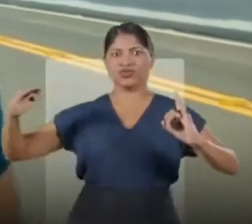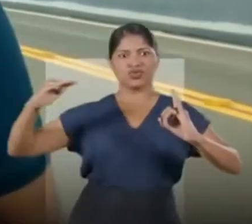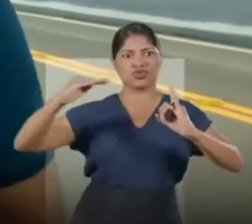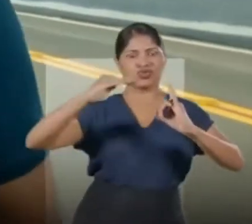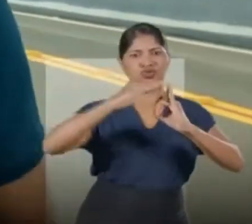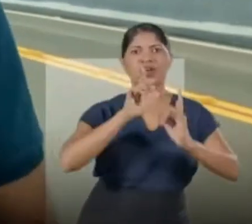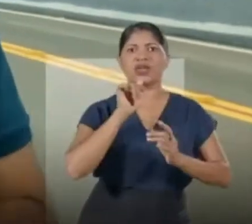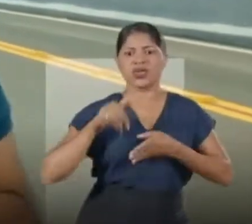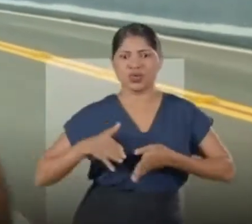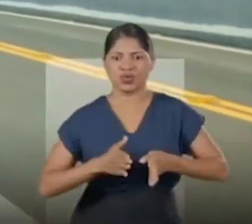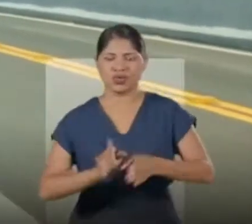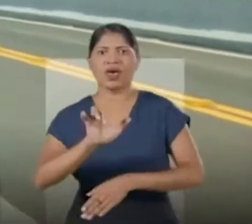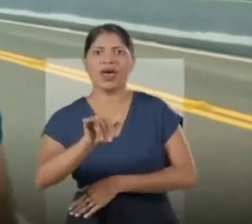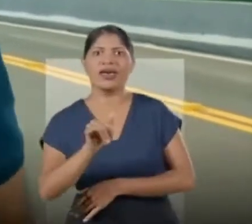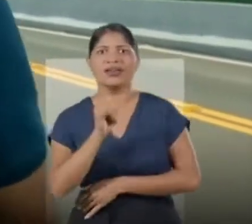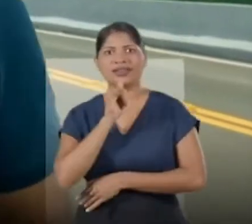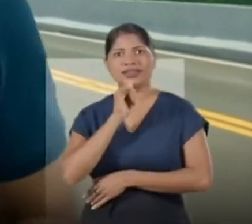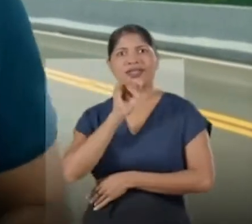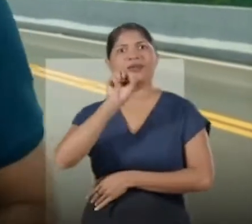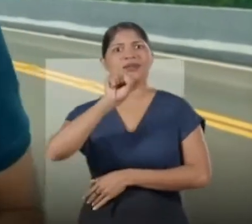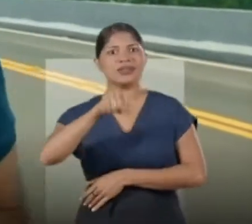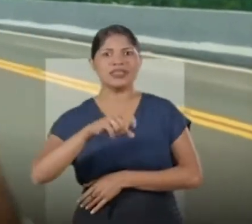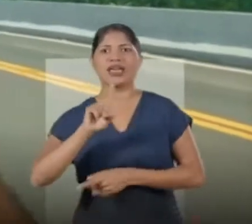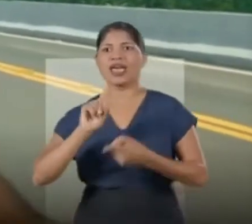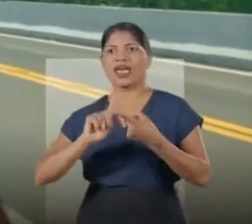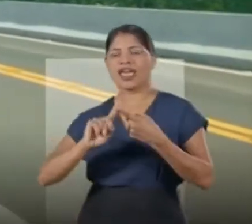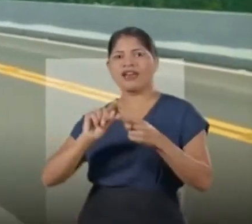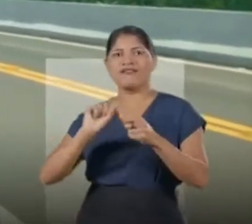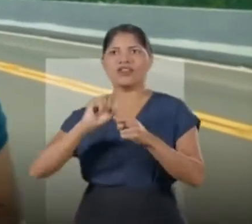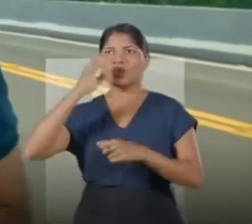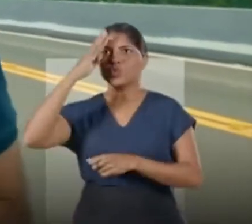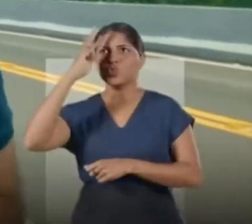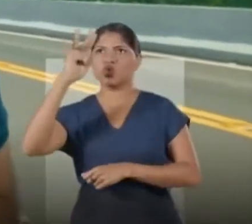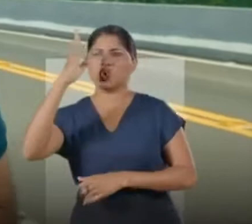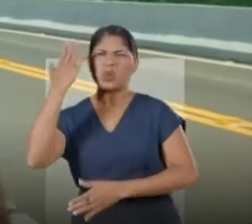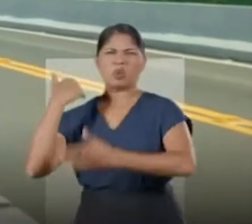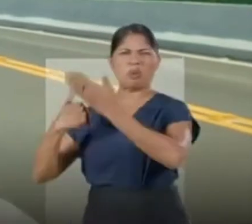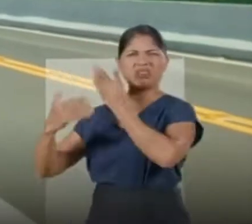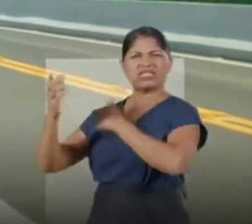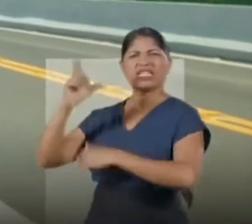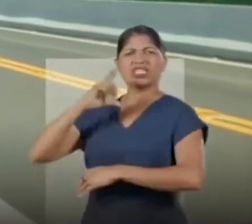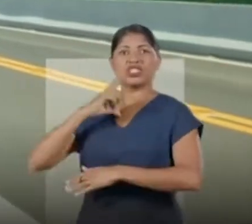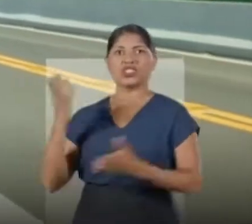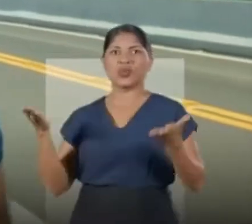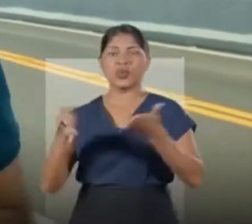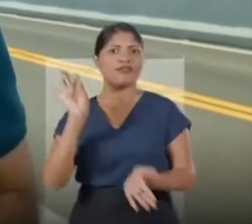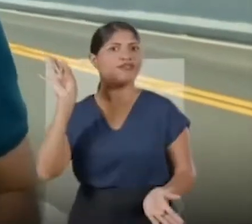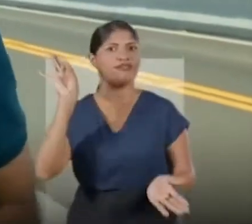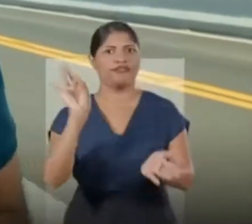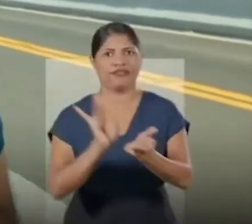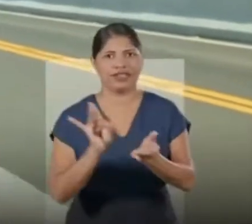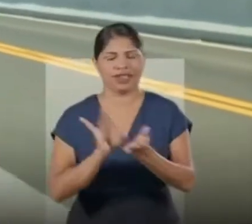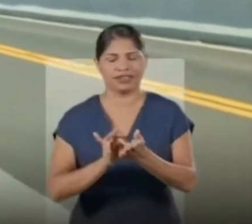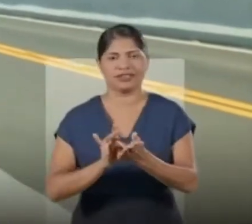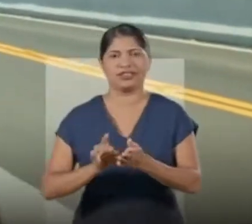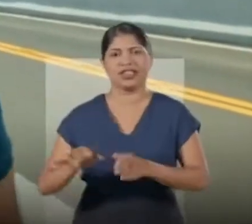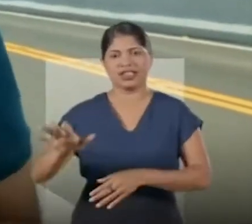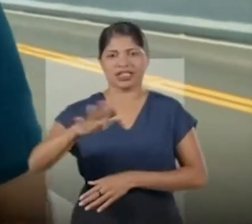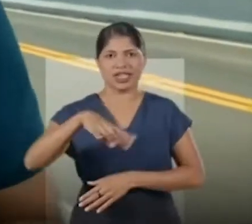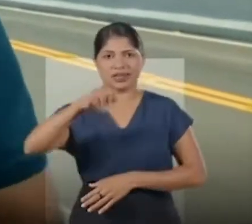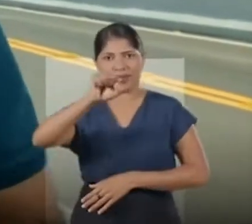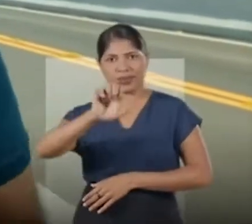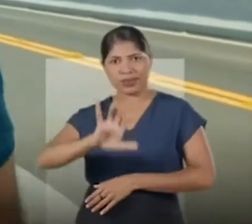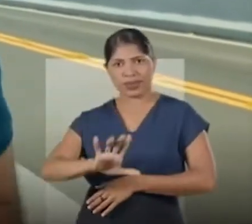ponte sobre o rio Meruú é um bom exemplo disso. Ela é a realização de um sonho antigo dos moradores aqui do Baixo